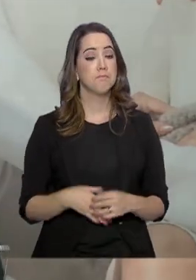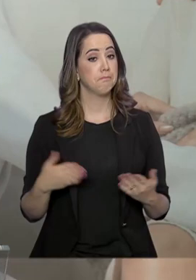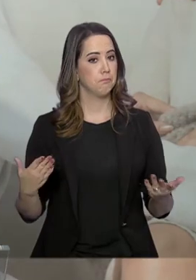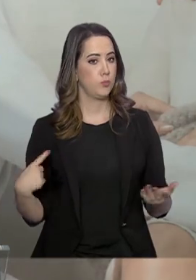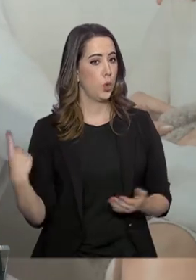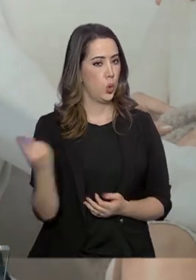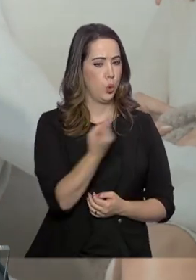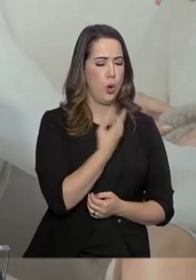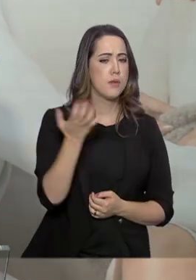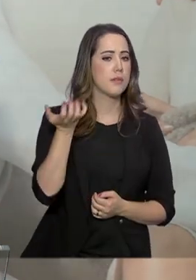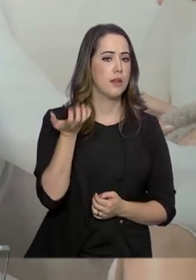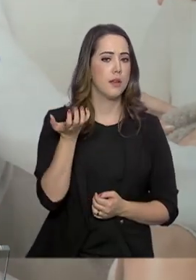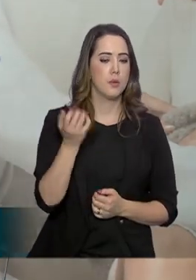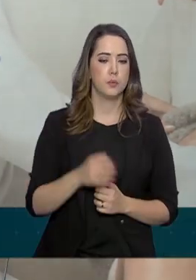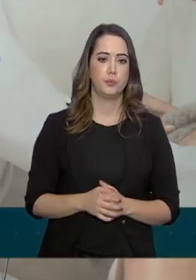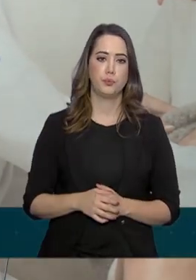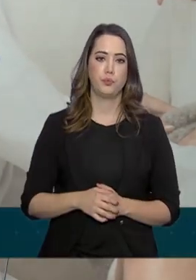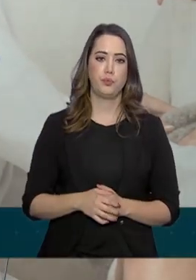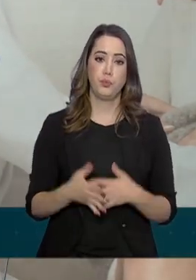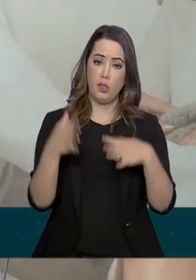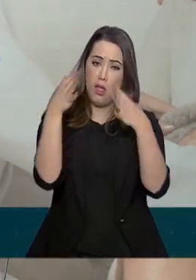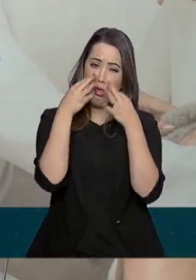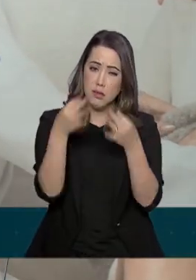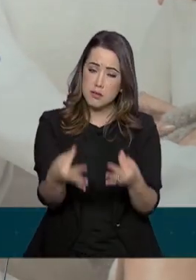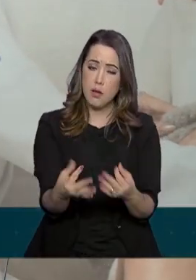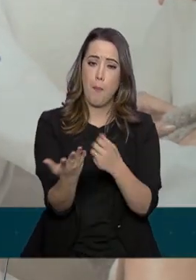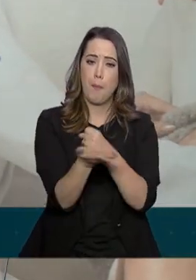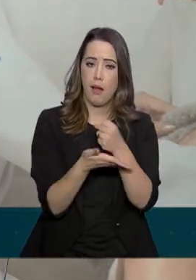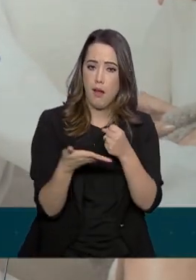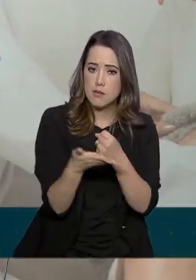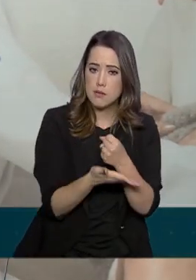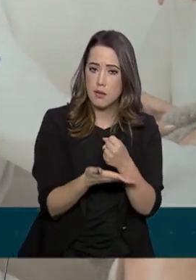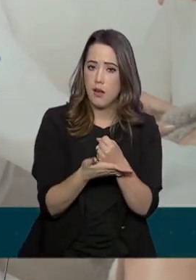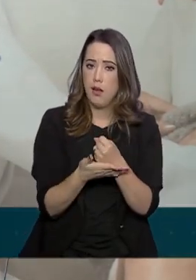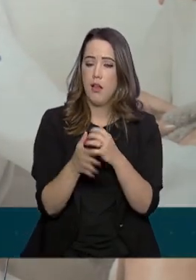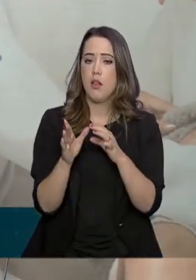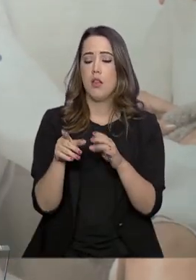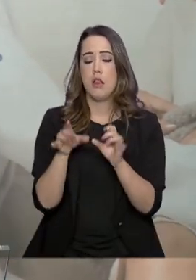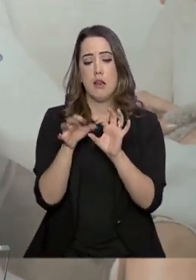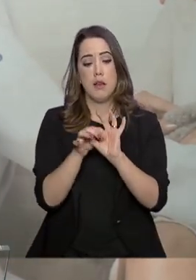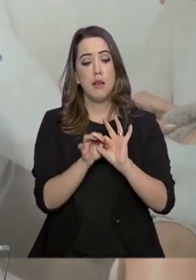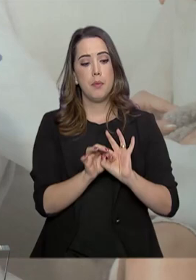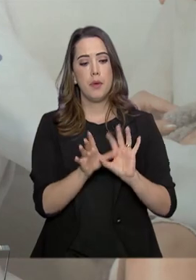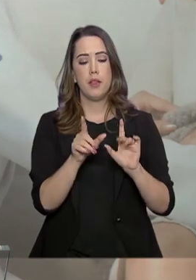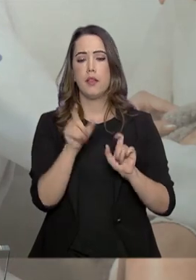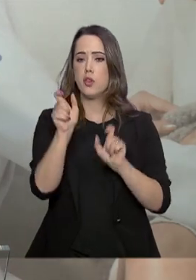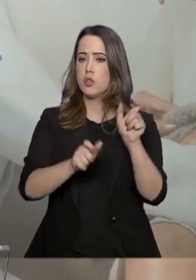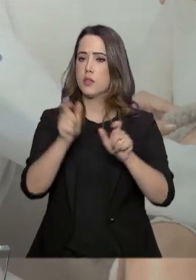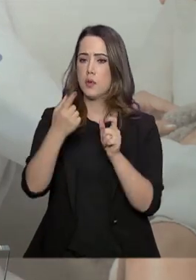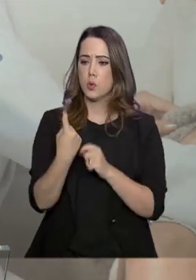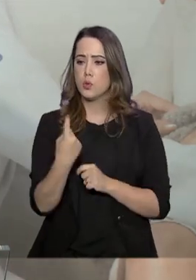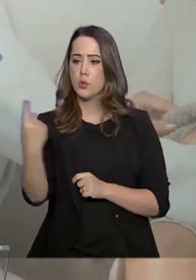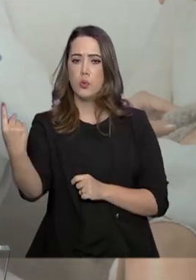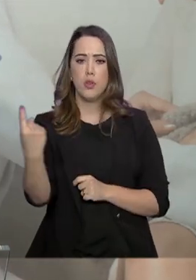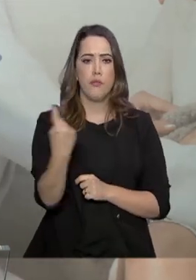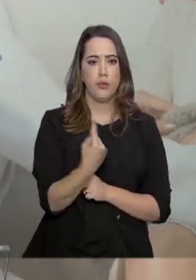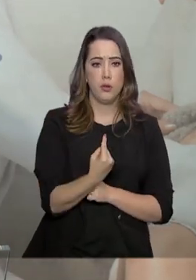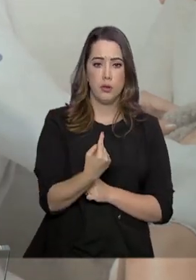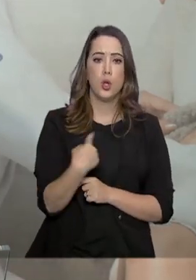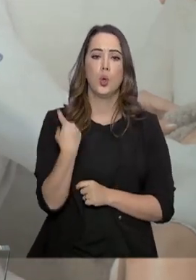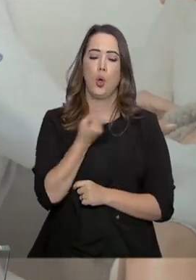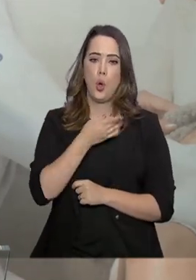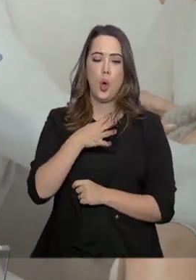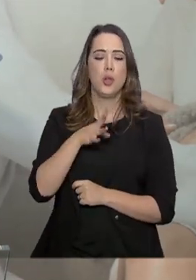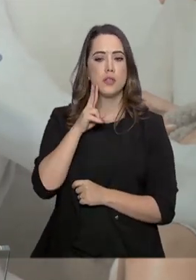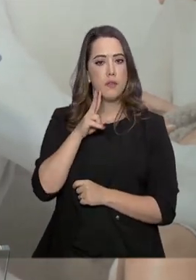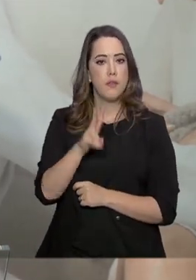Nós queremos atenção primária, nós queremos liberdade das pessoas no ir e vir, nós que reconhecemos